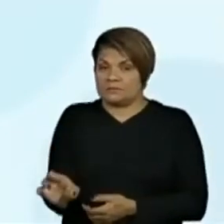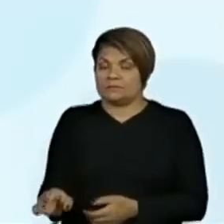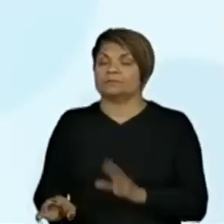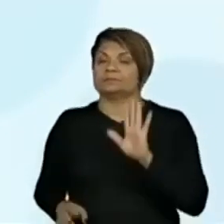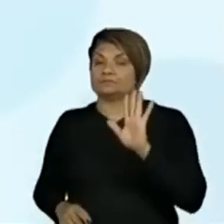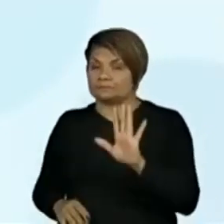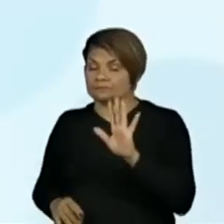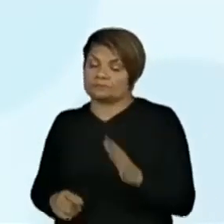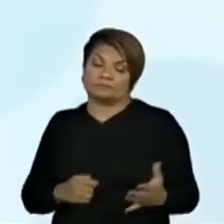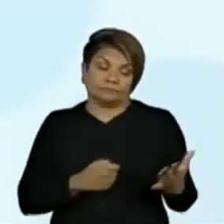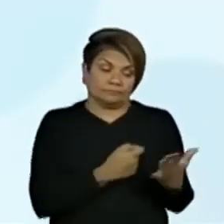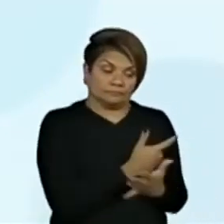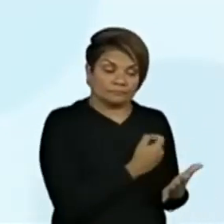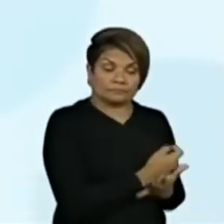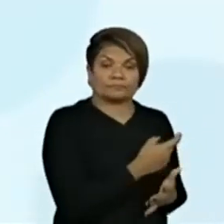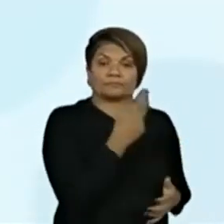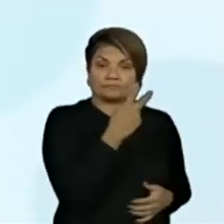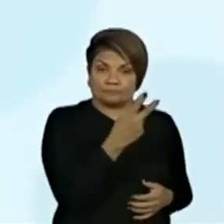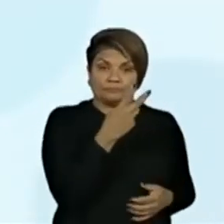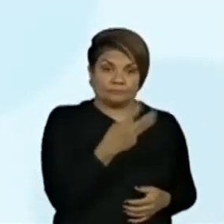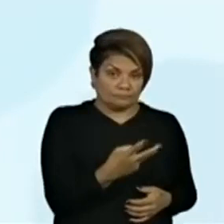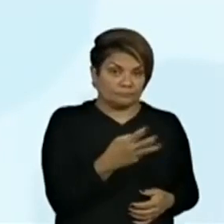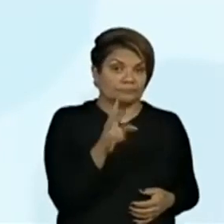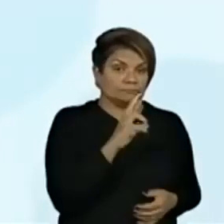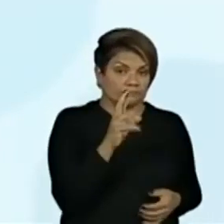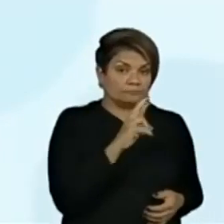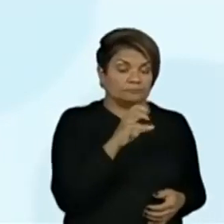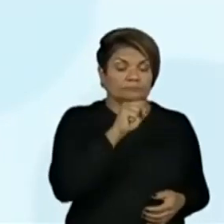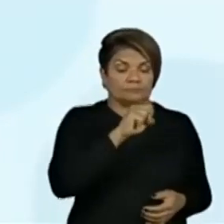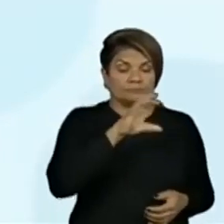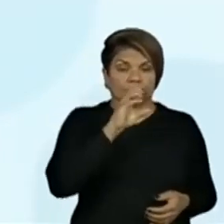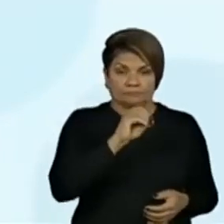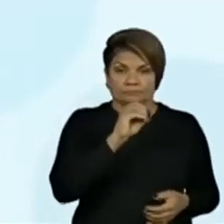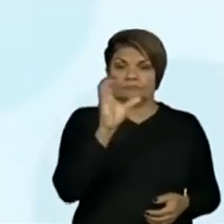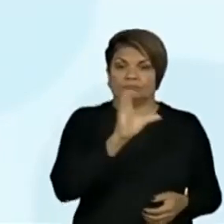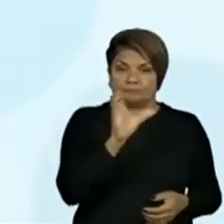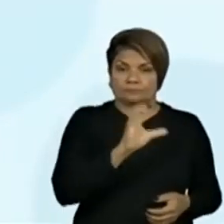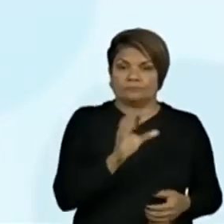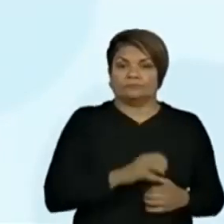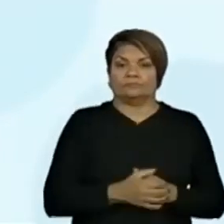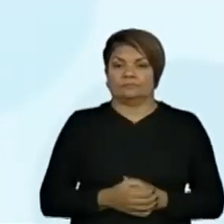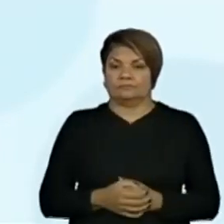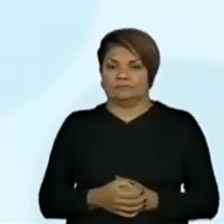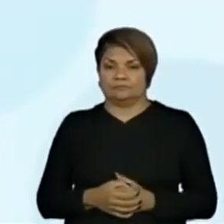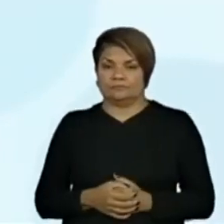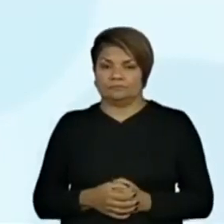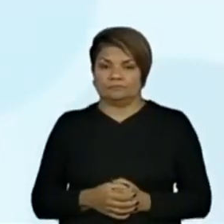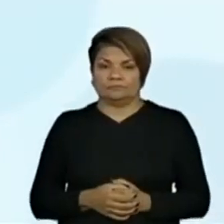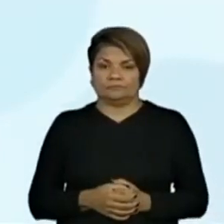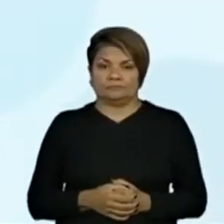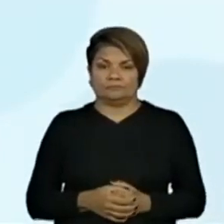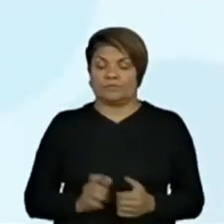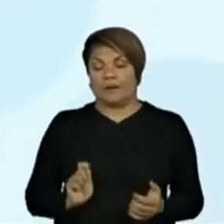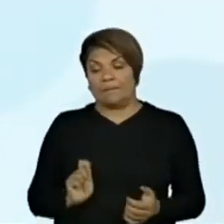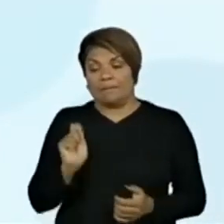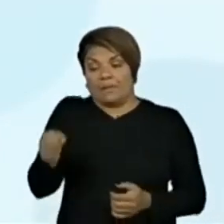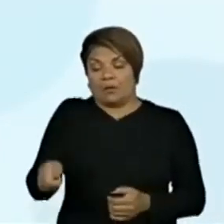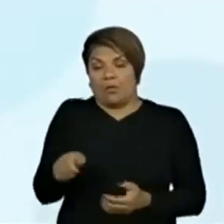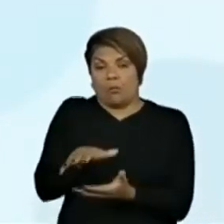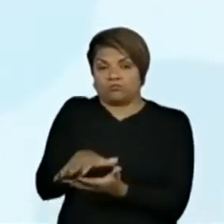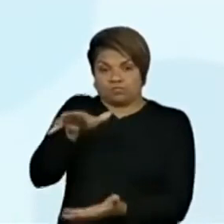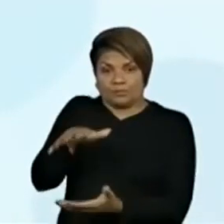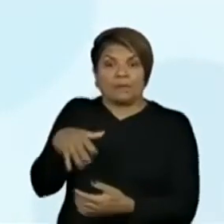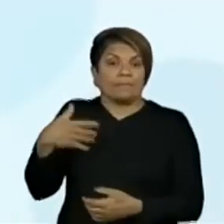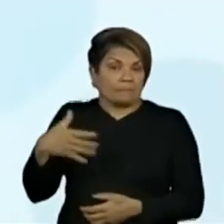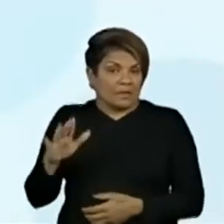Lembrando que a compra deu 23 reais e 80 centavos. E ele pagou com 30